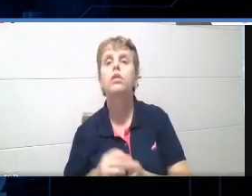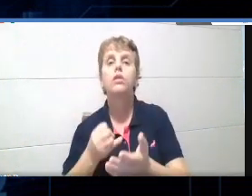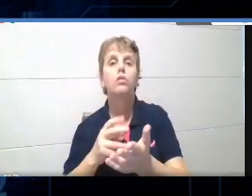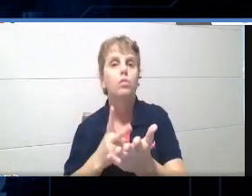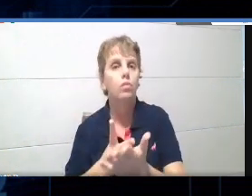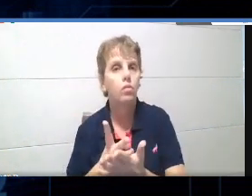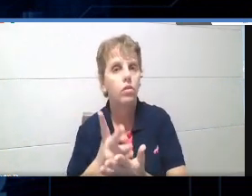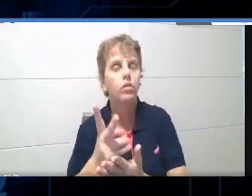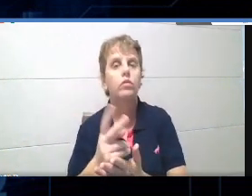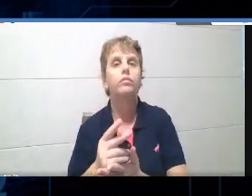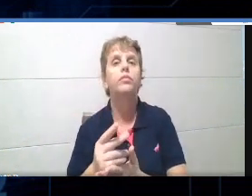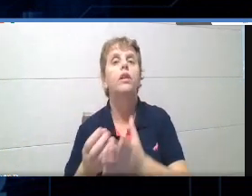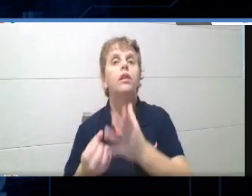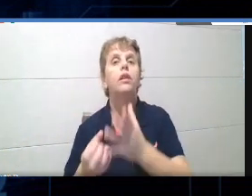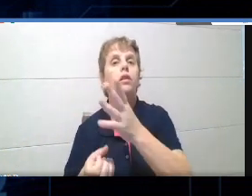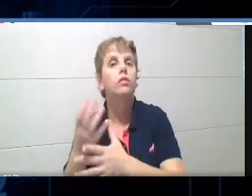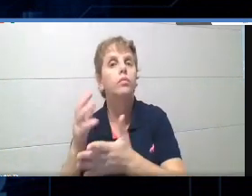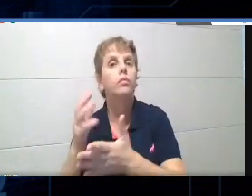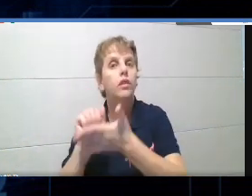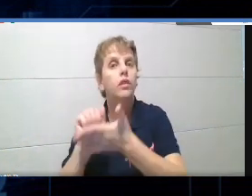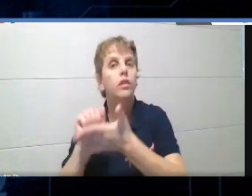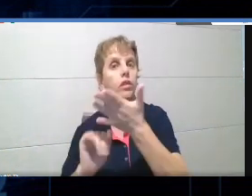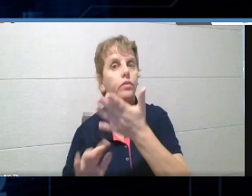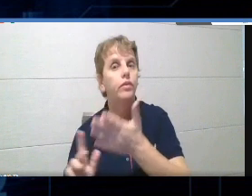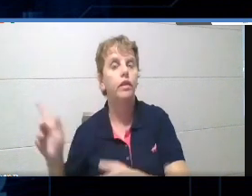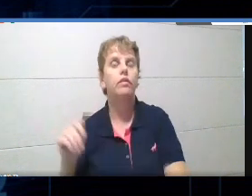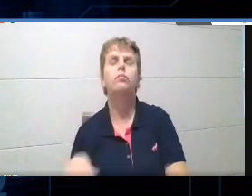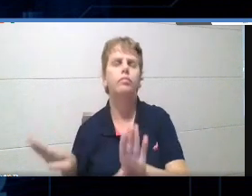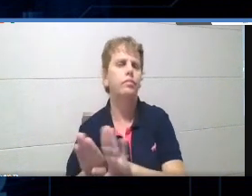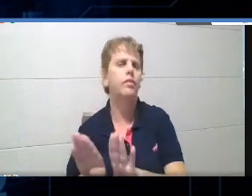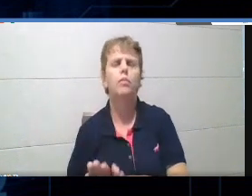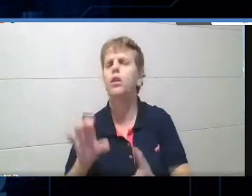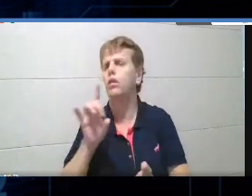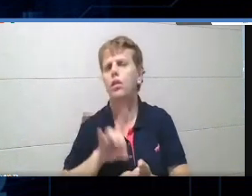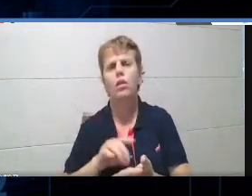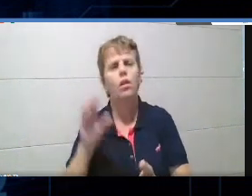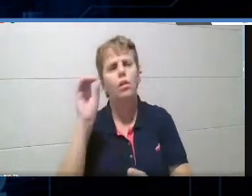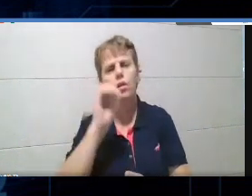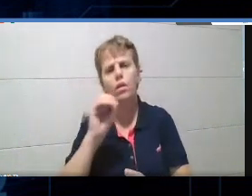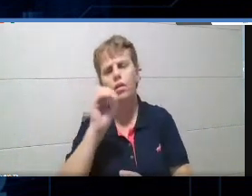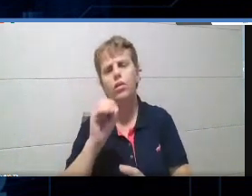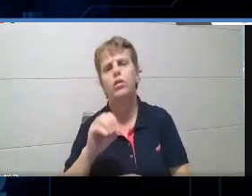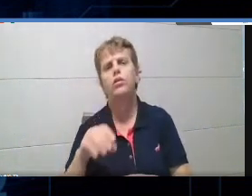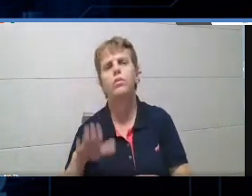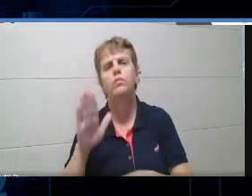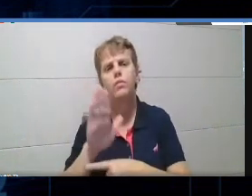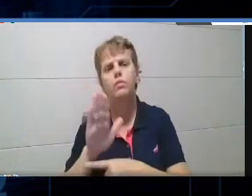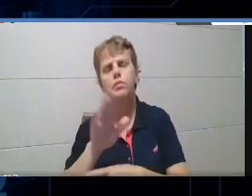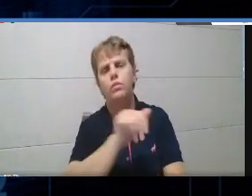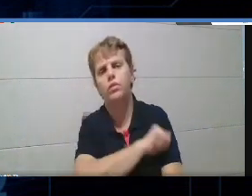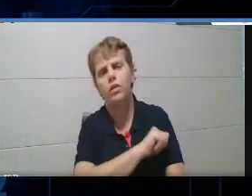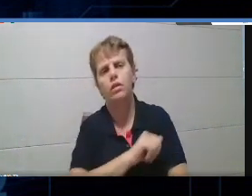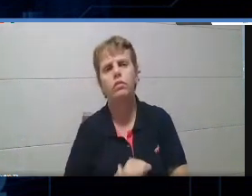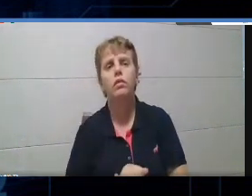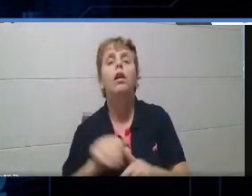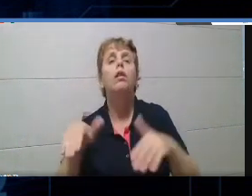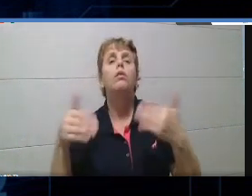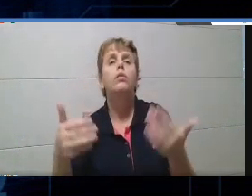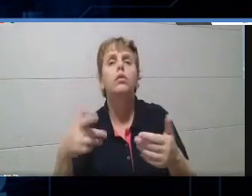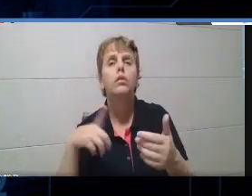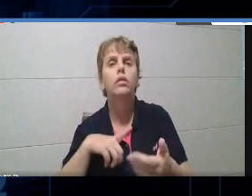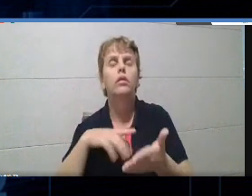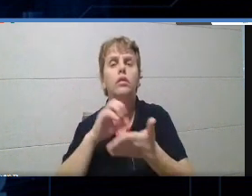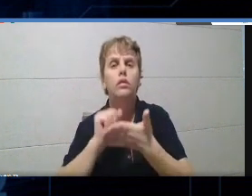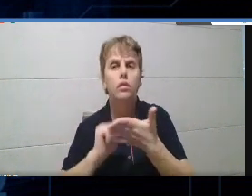Ele criou uma tarefa, tá bom? Então, isso também é muito válido para você estar fazendo com seus alunos. Criar uma tarefa, tá? Onde que ficam essas tarefas?